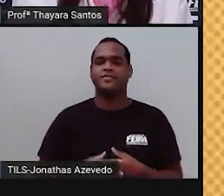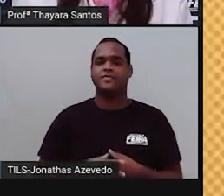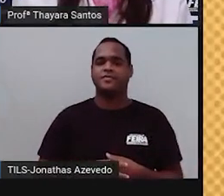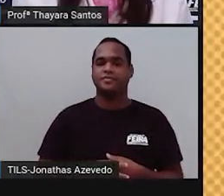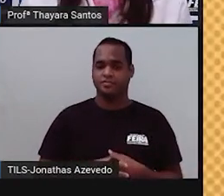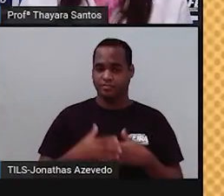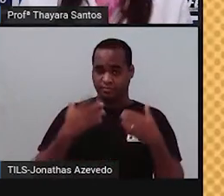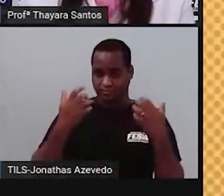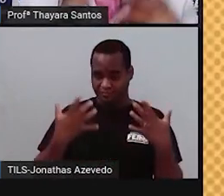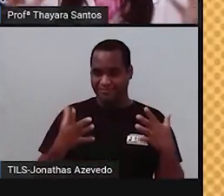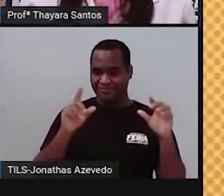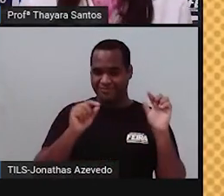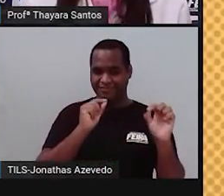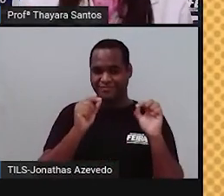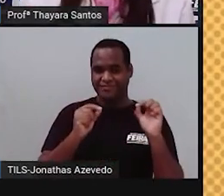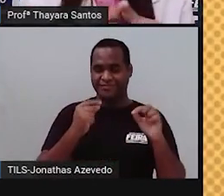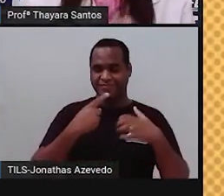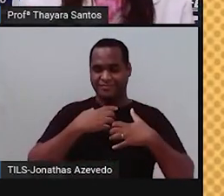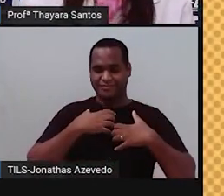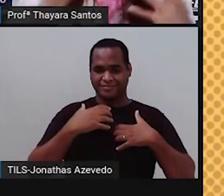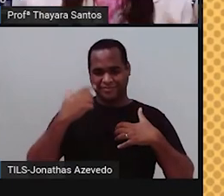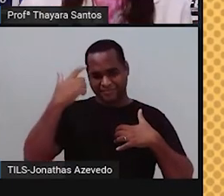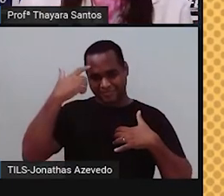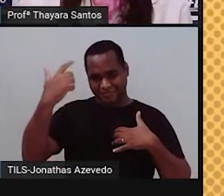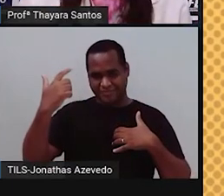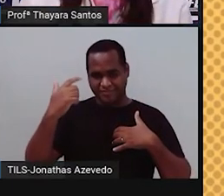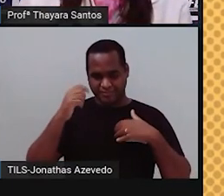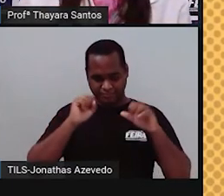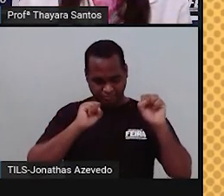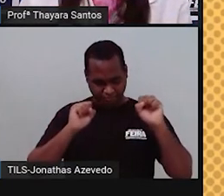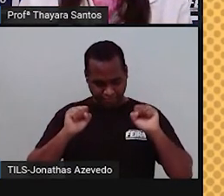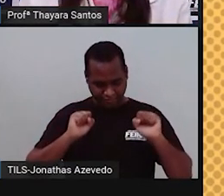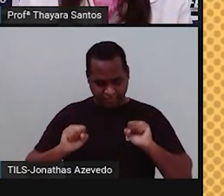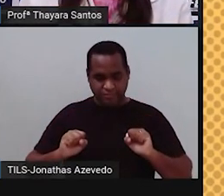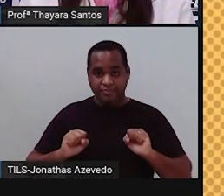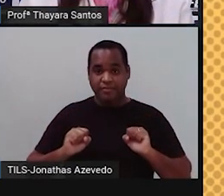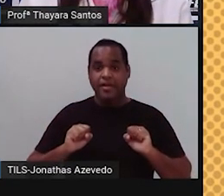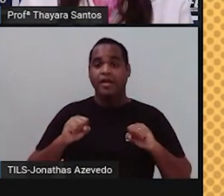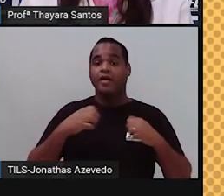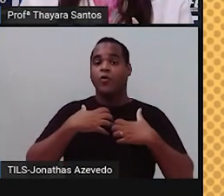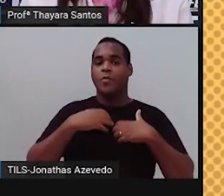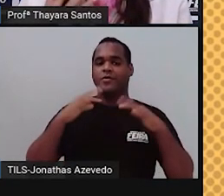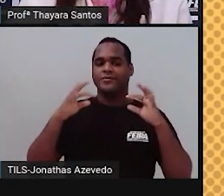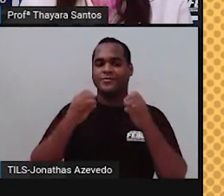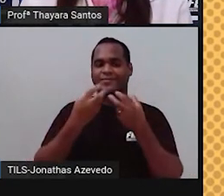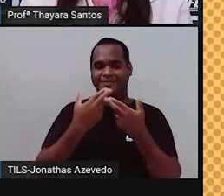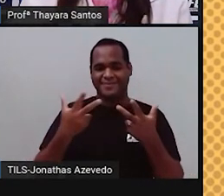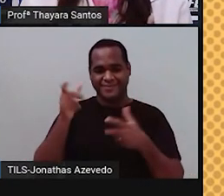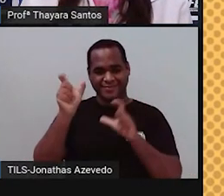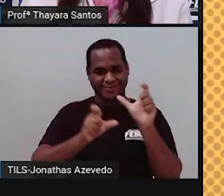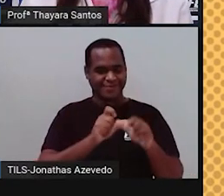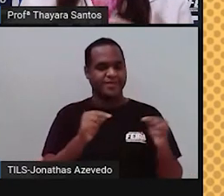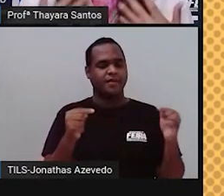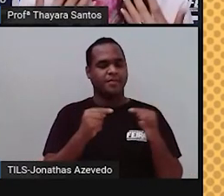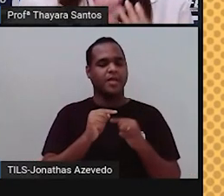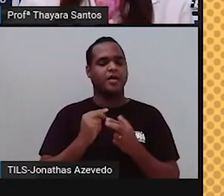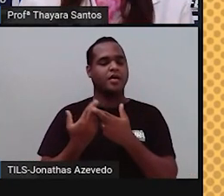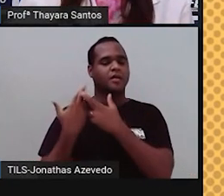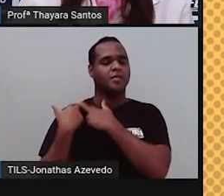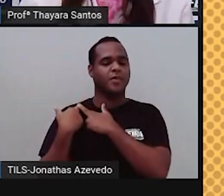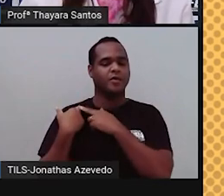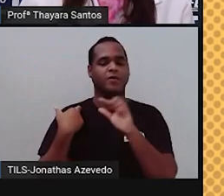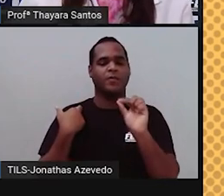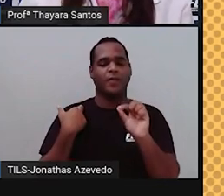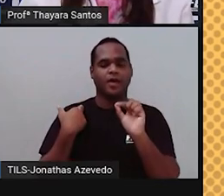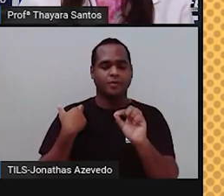Esse sistema sensorial que é composto por esses cinco sentidos na nossa espécie, ele é responsável justamente por enviar